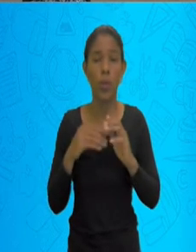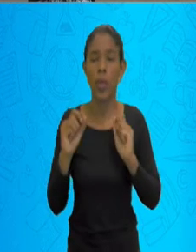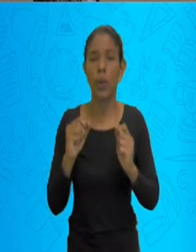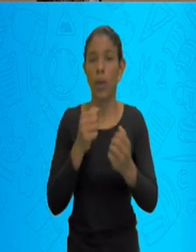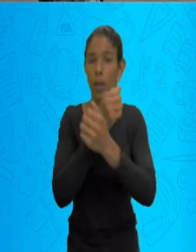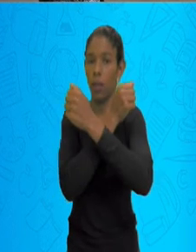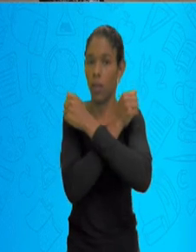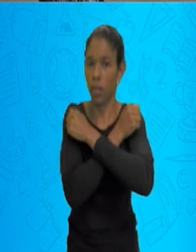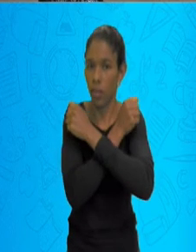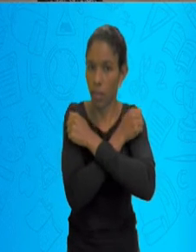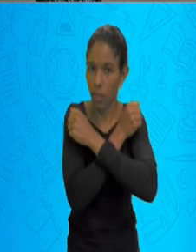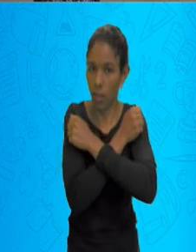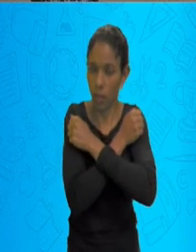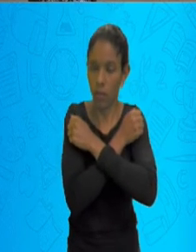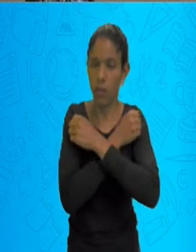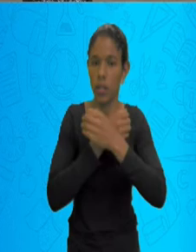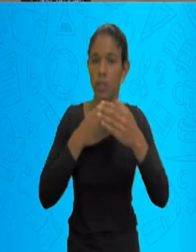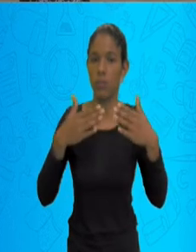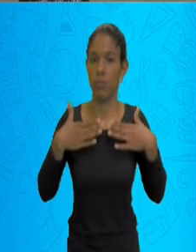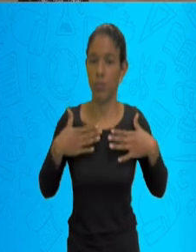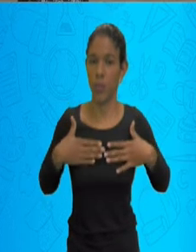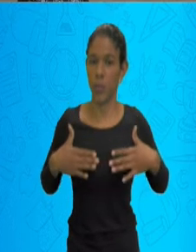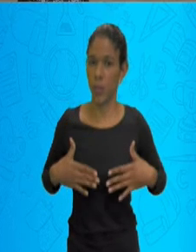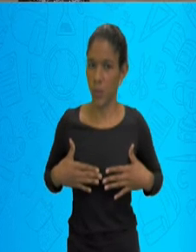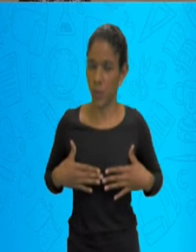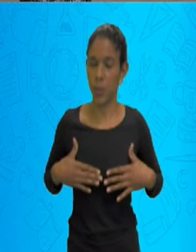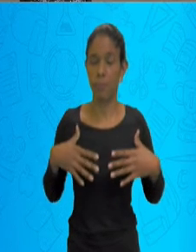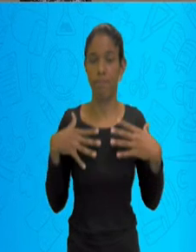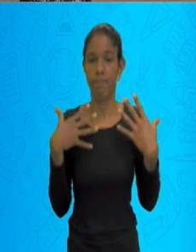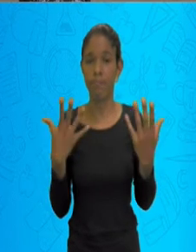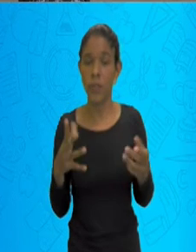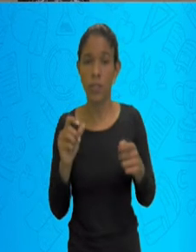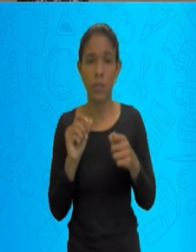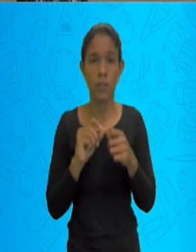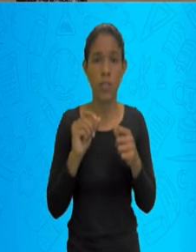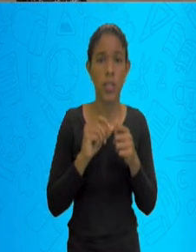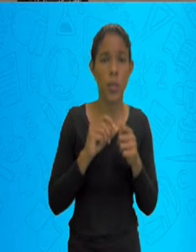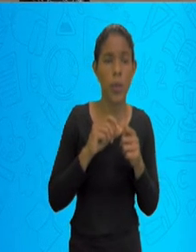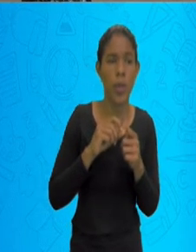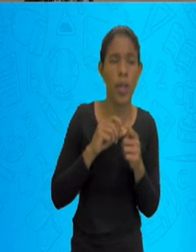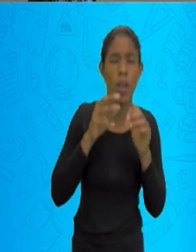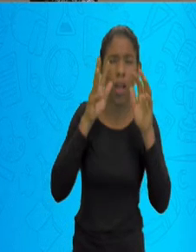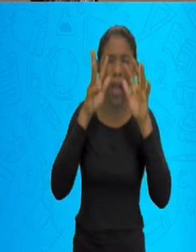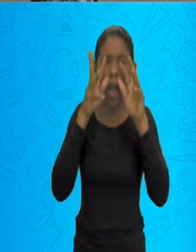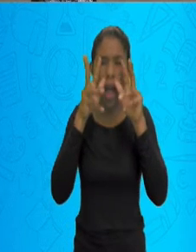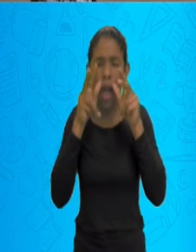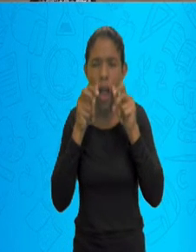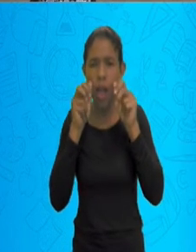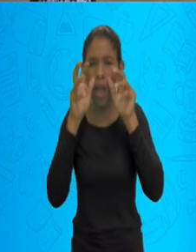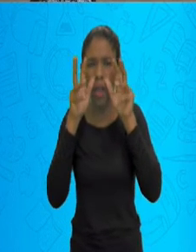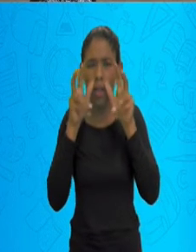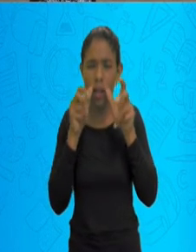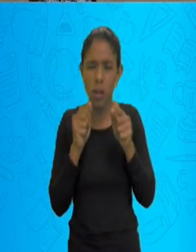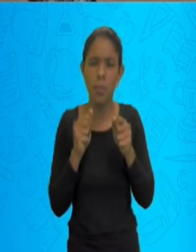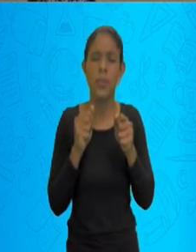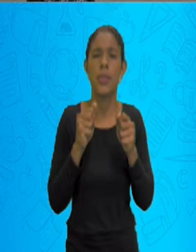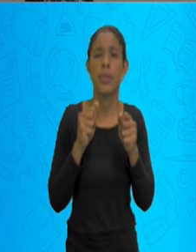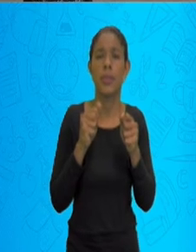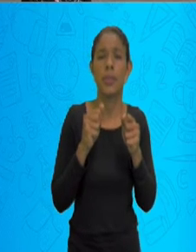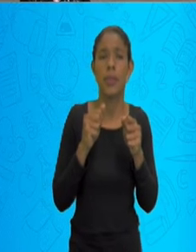Fazer com que haja essa limpeza da região para que não haja um